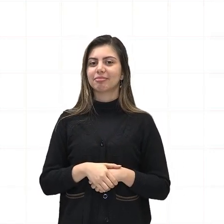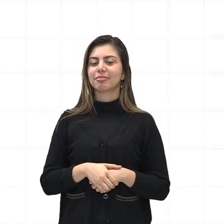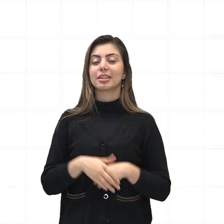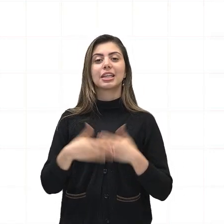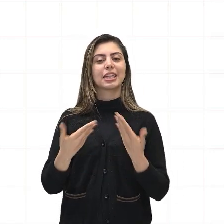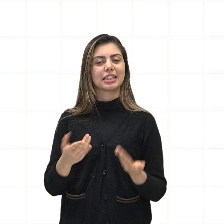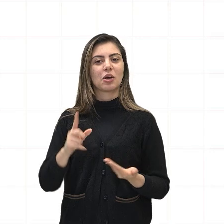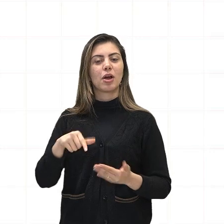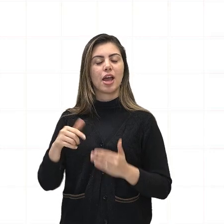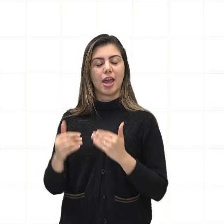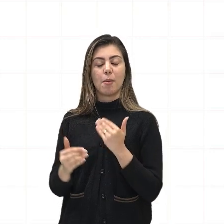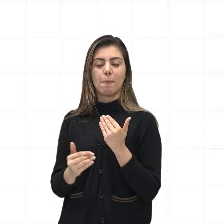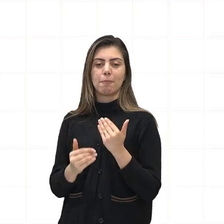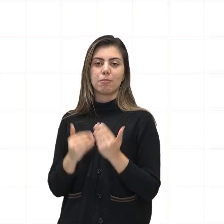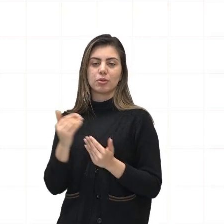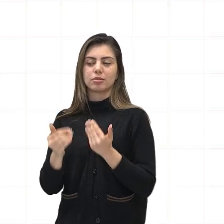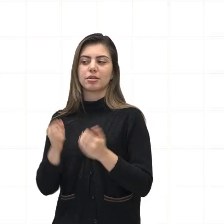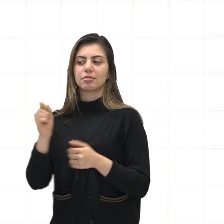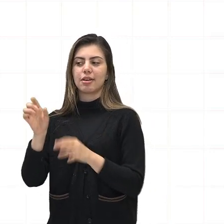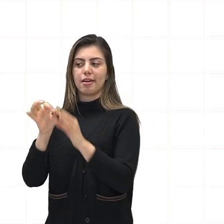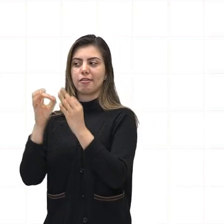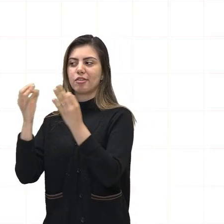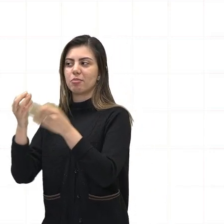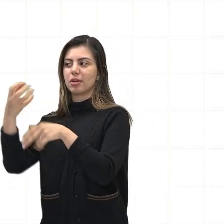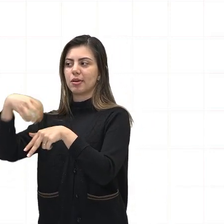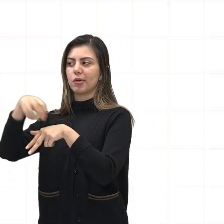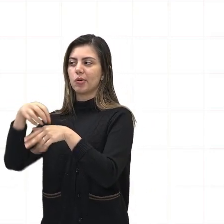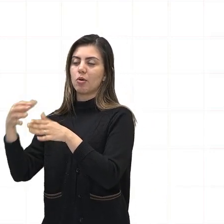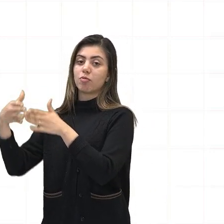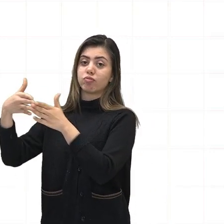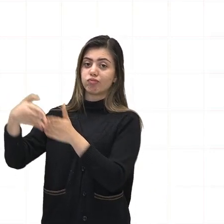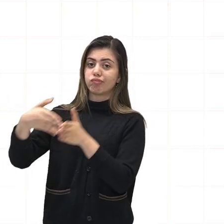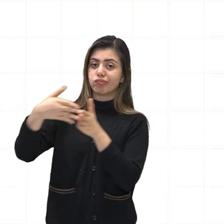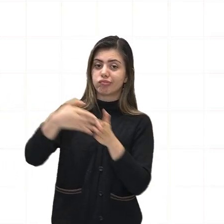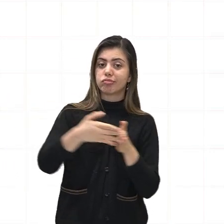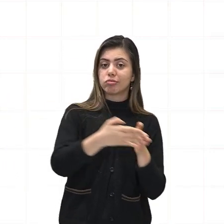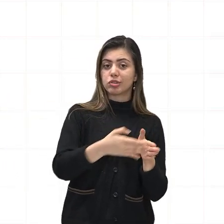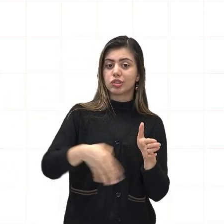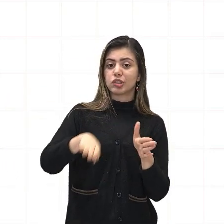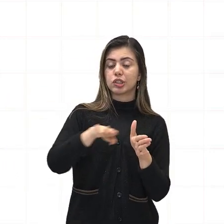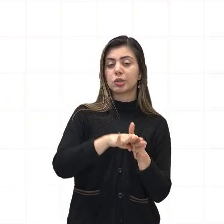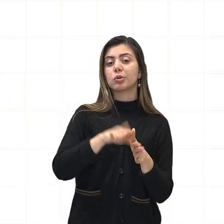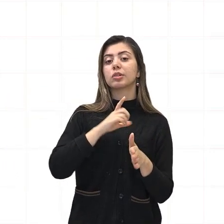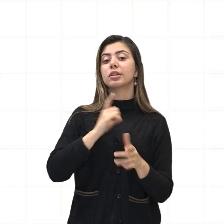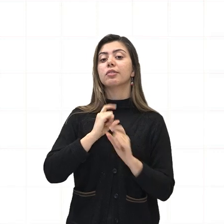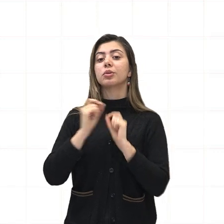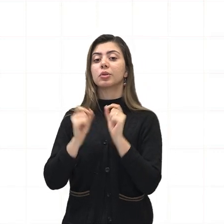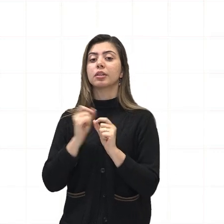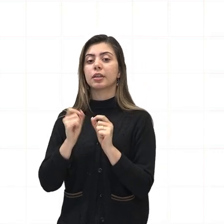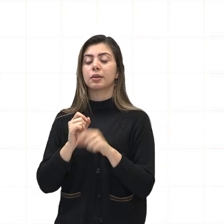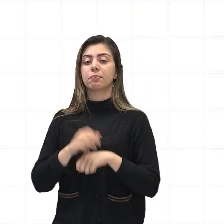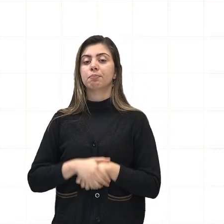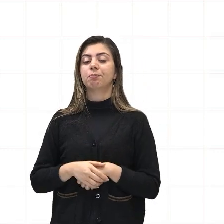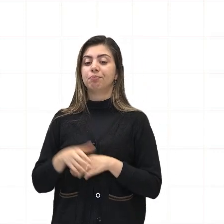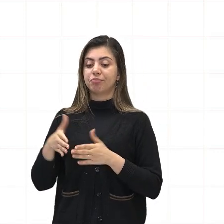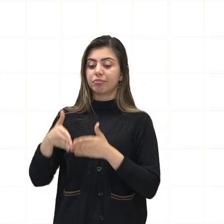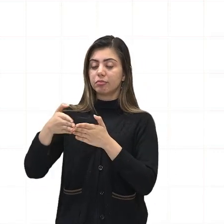processo de vinda da corte, contou com uma escolta da marinha